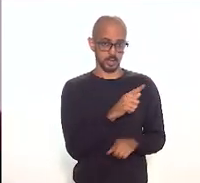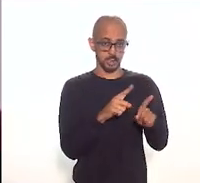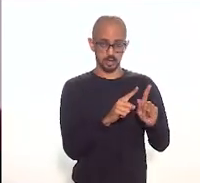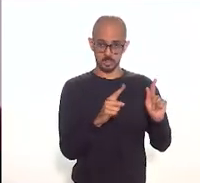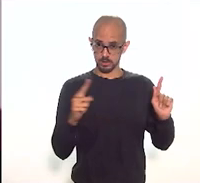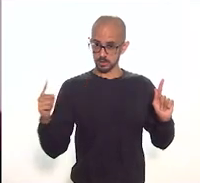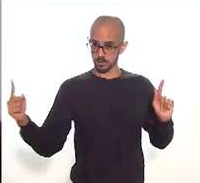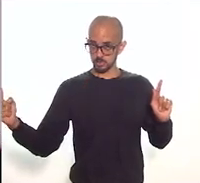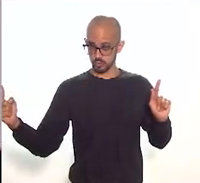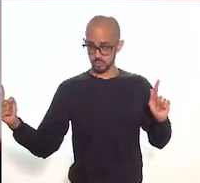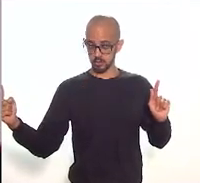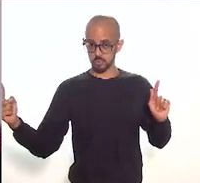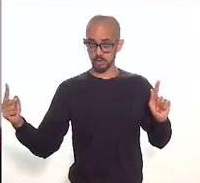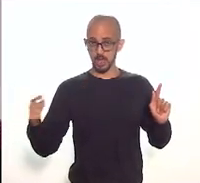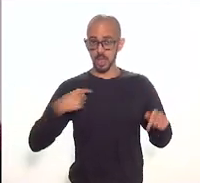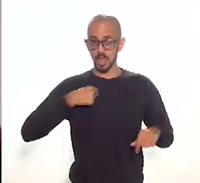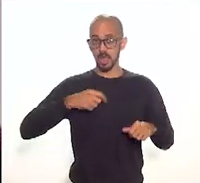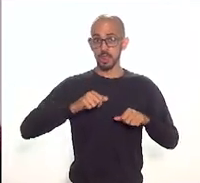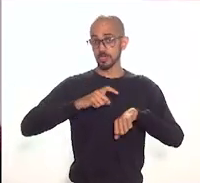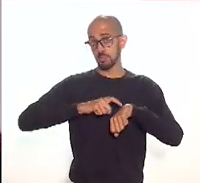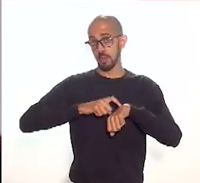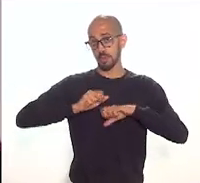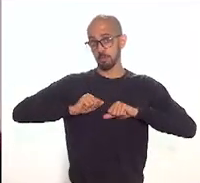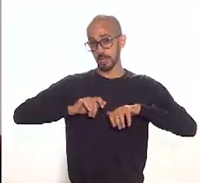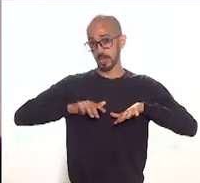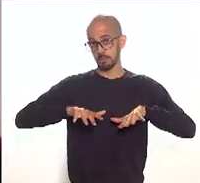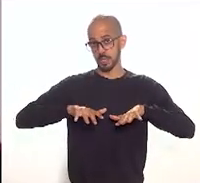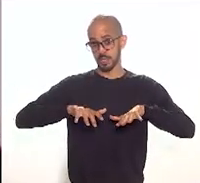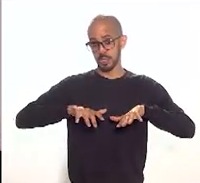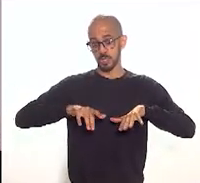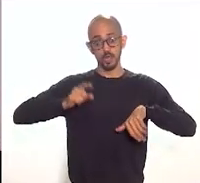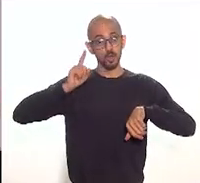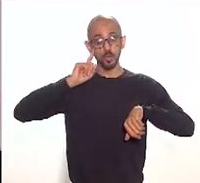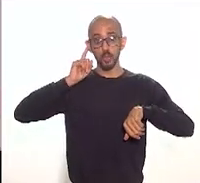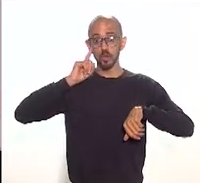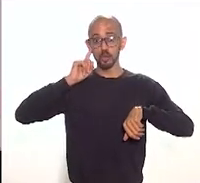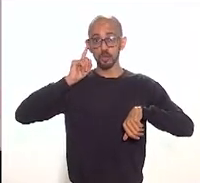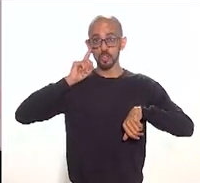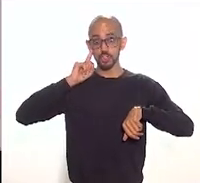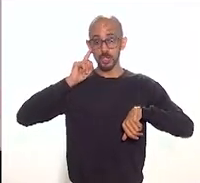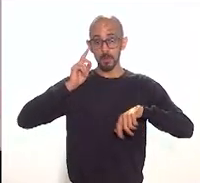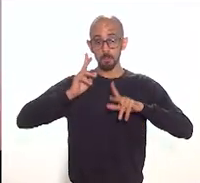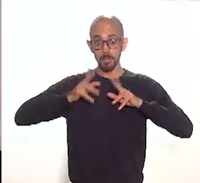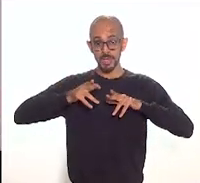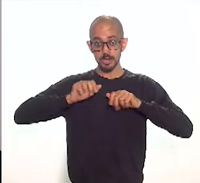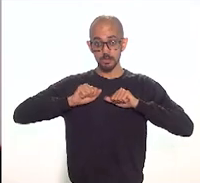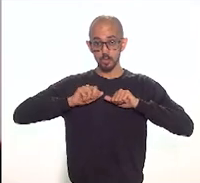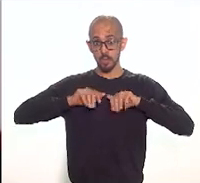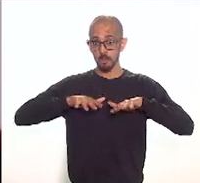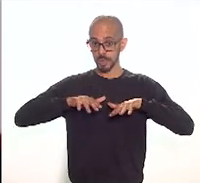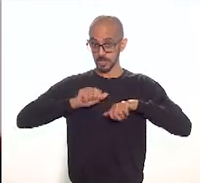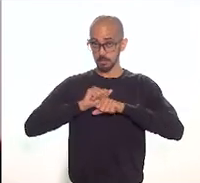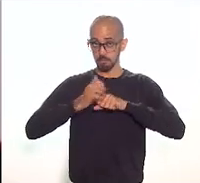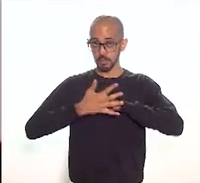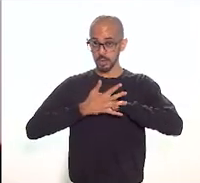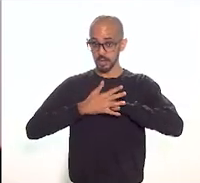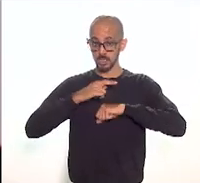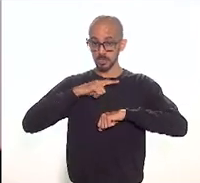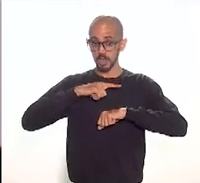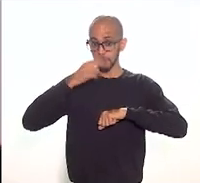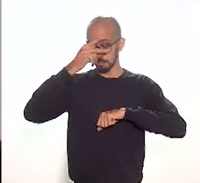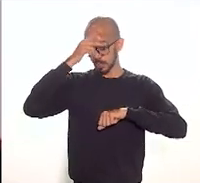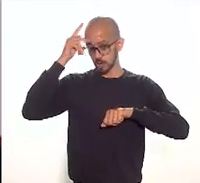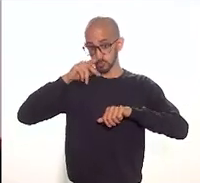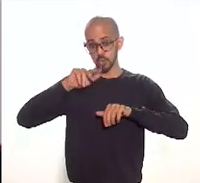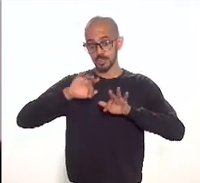quarenta ônibus de turismo todos os domingos se aglomeram em busca de tentar desembarcar pessoas simples que vêm